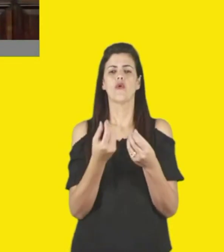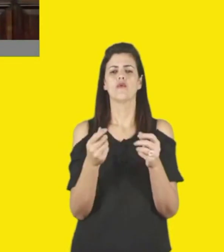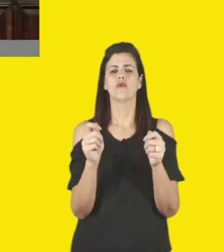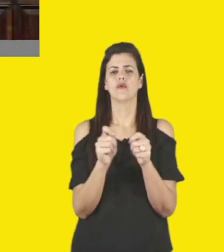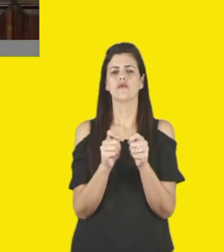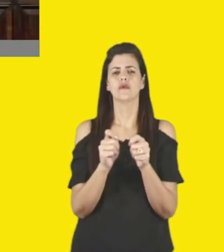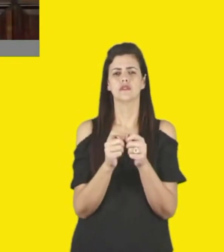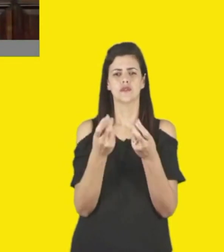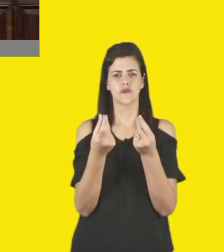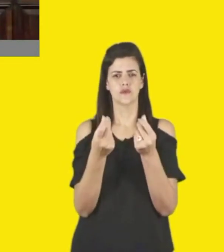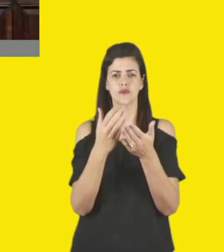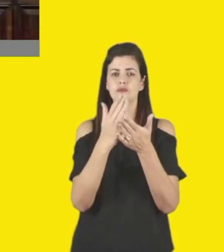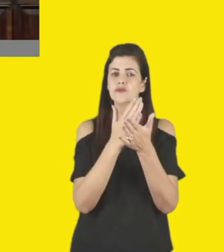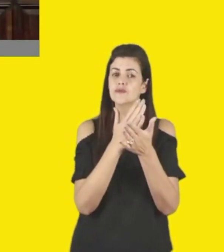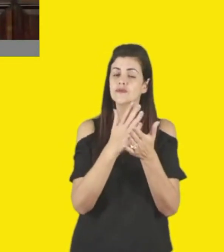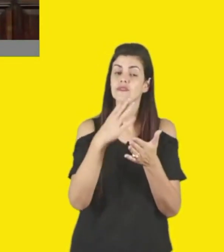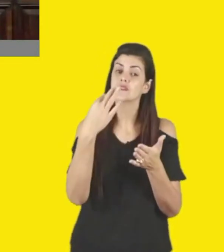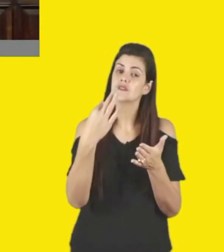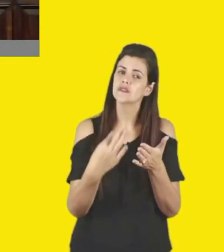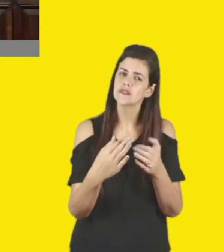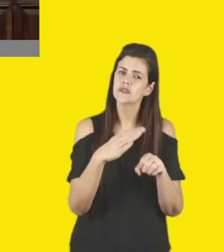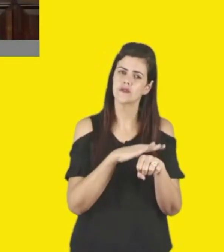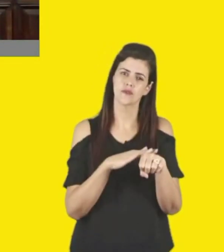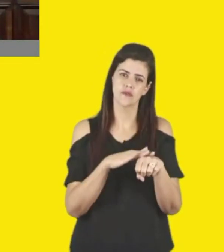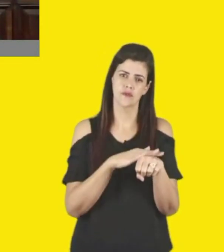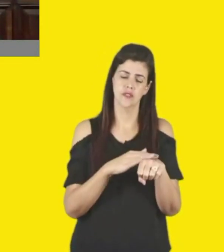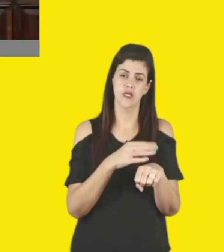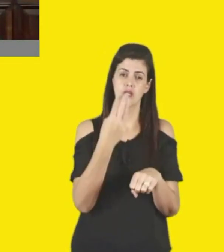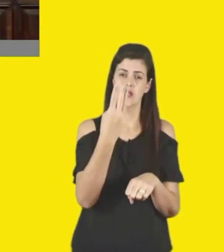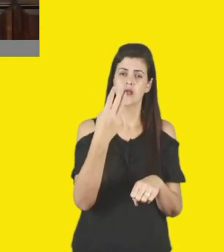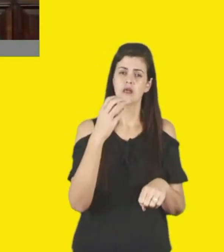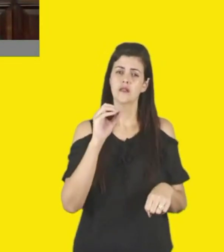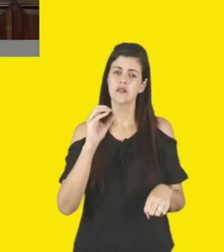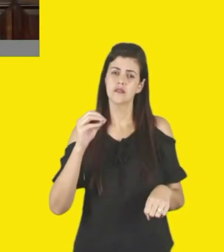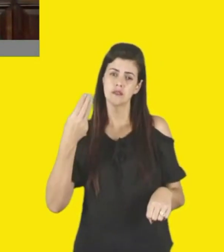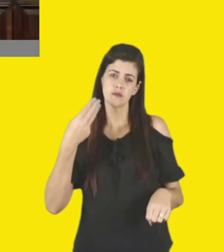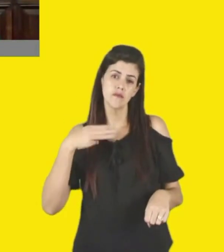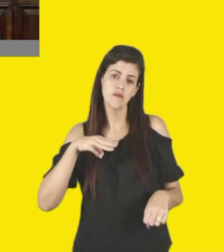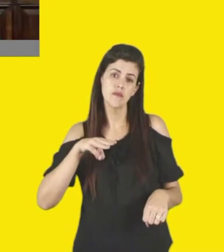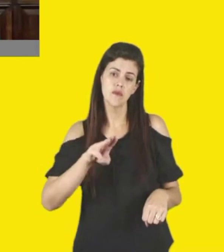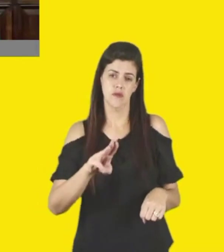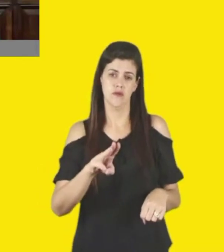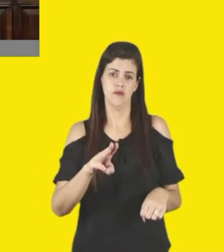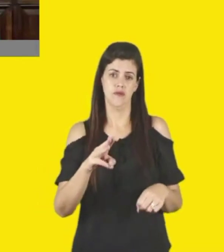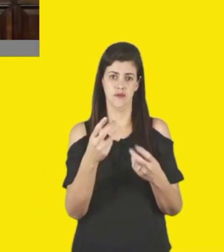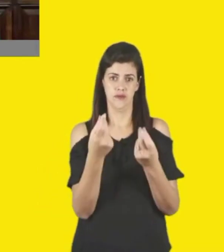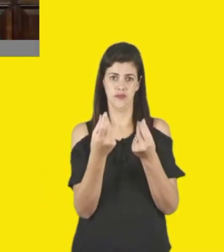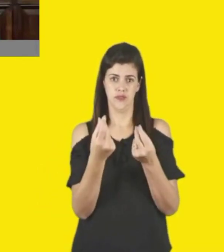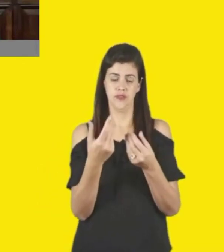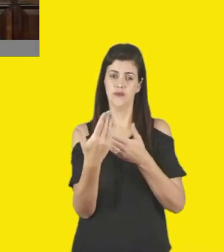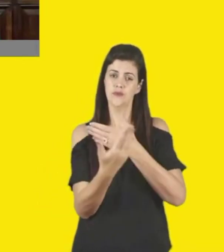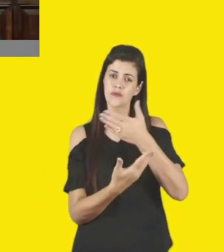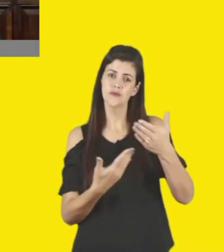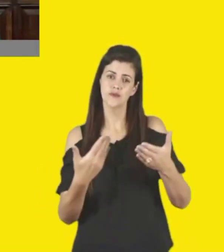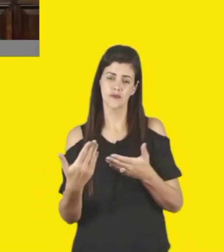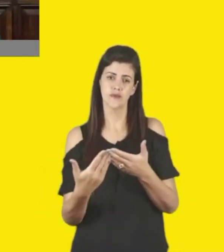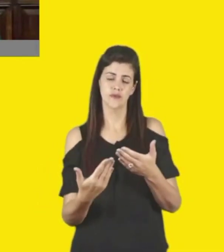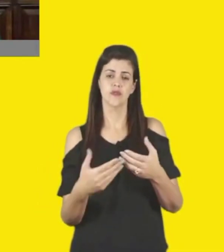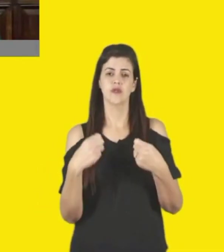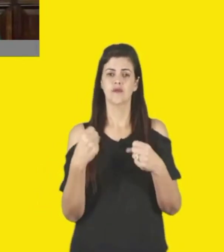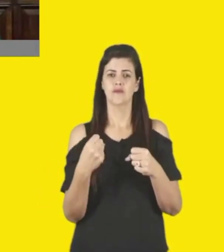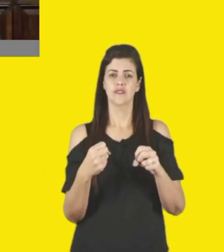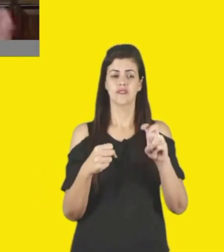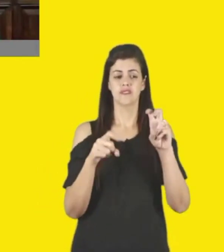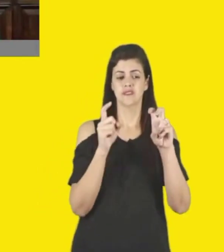está constituído aqui, no Estado de São Paulo, mas os 300 milhões, que chega do governo federal, ele tem aí, a princípio, só cinco anos, se ele tem